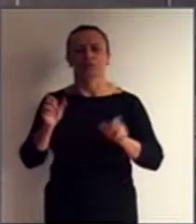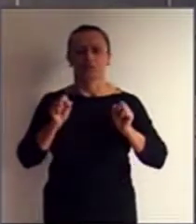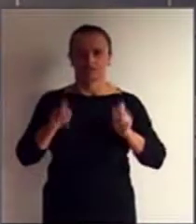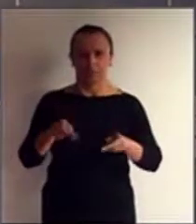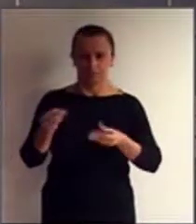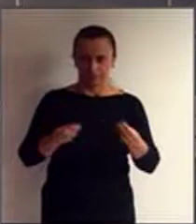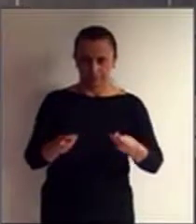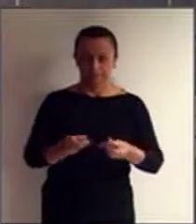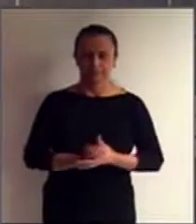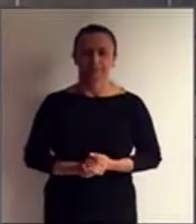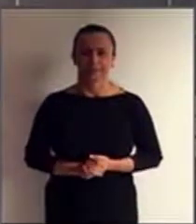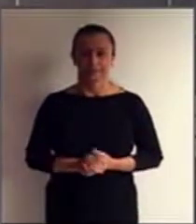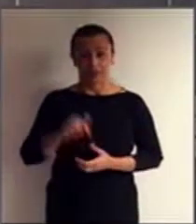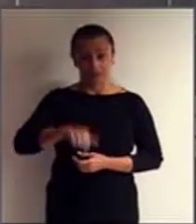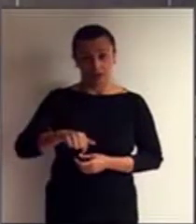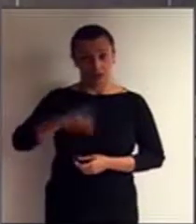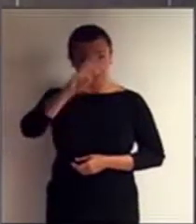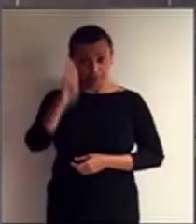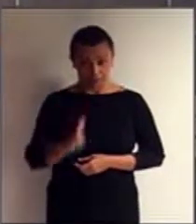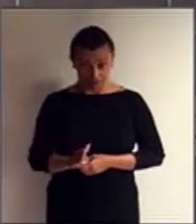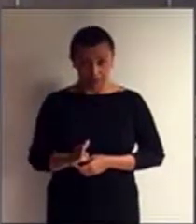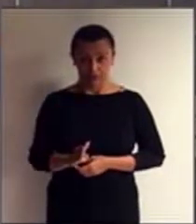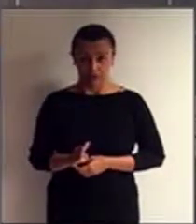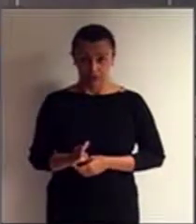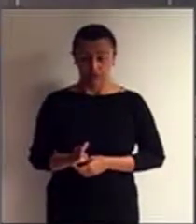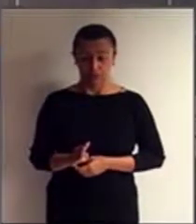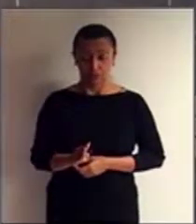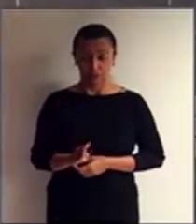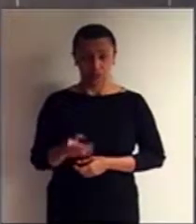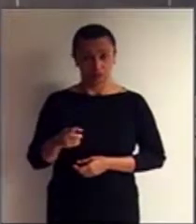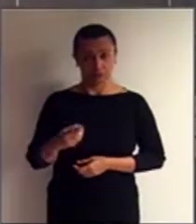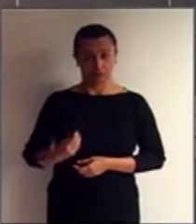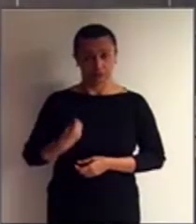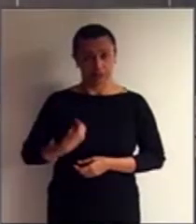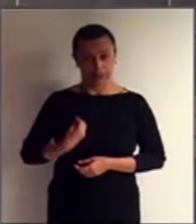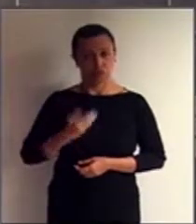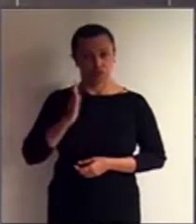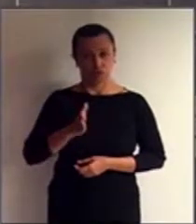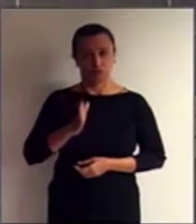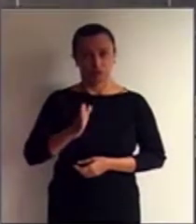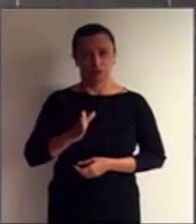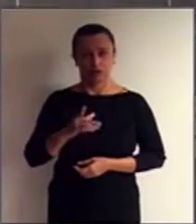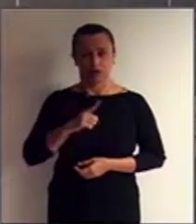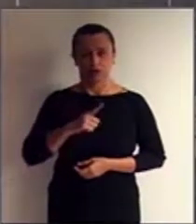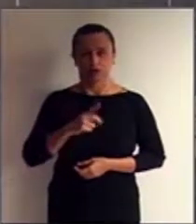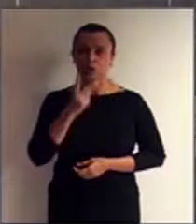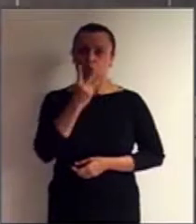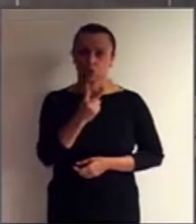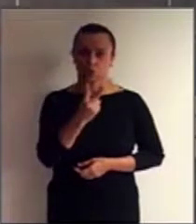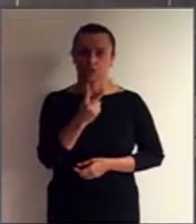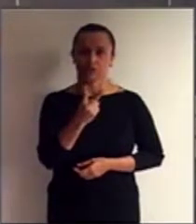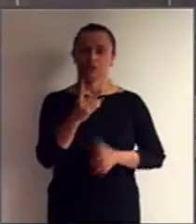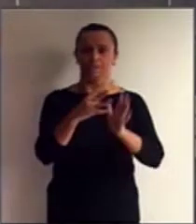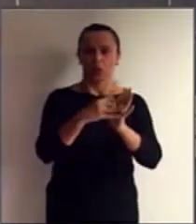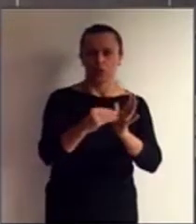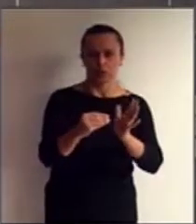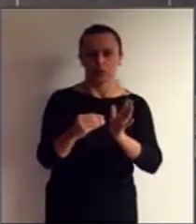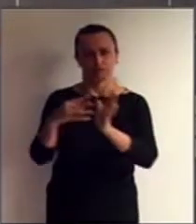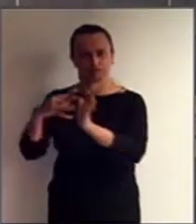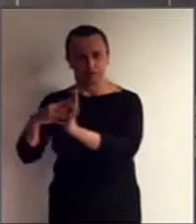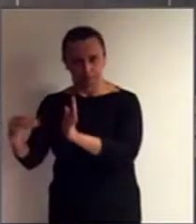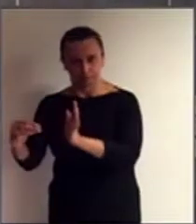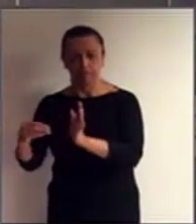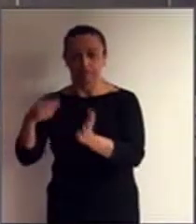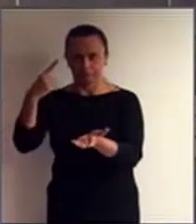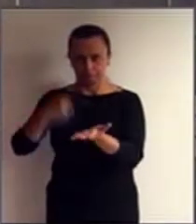no Brasil, nós estamos já com dois modelos consolidados,